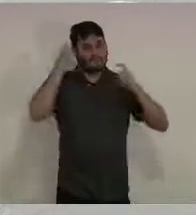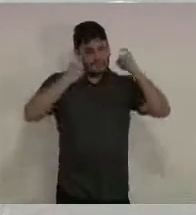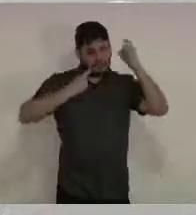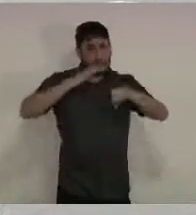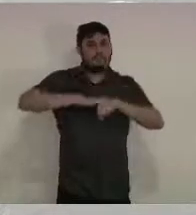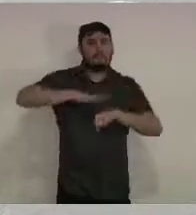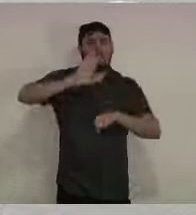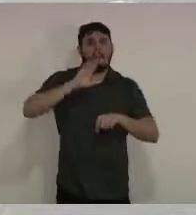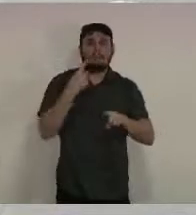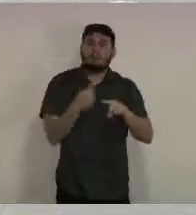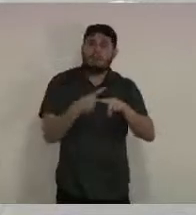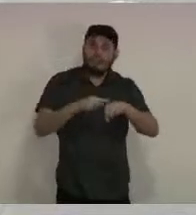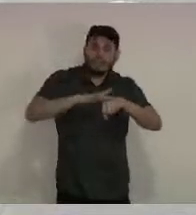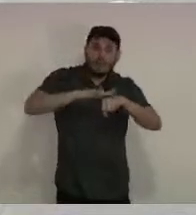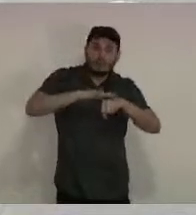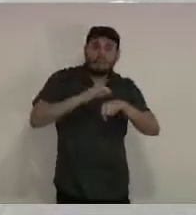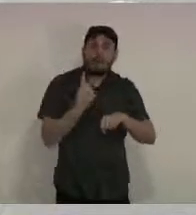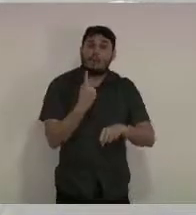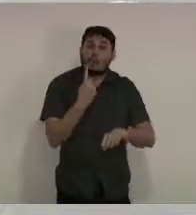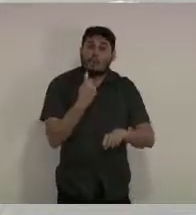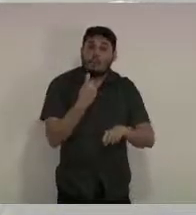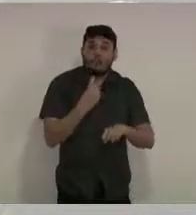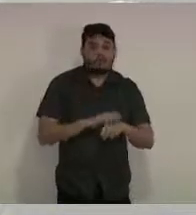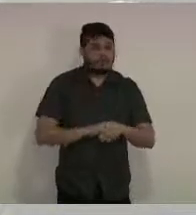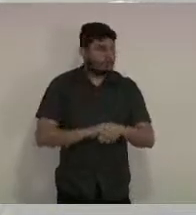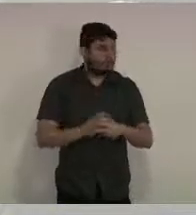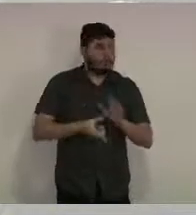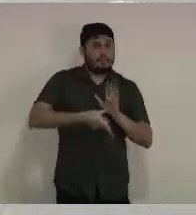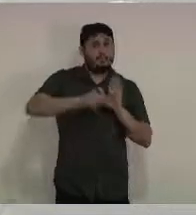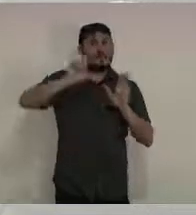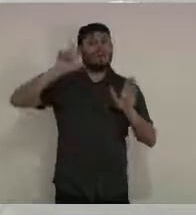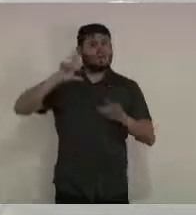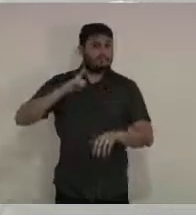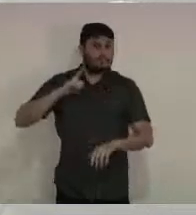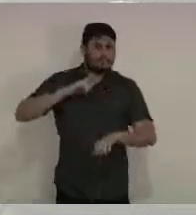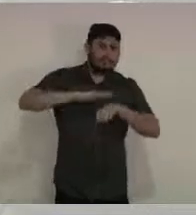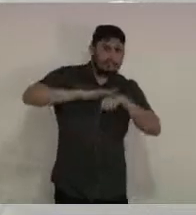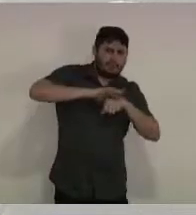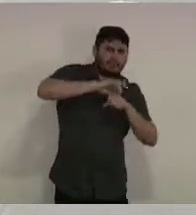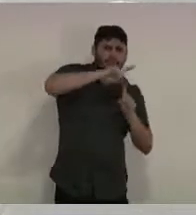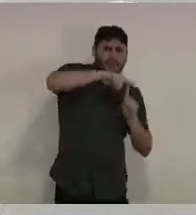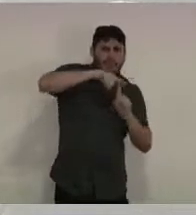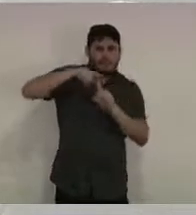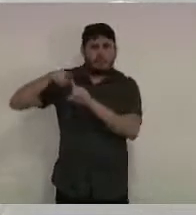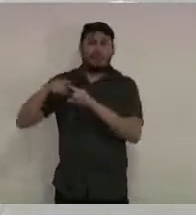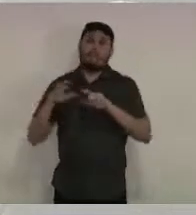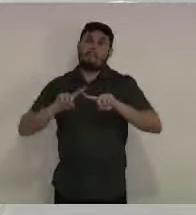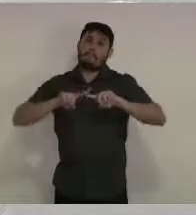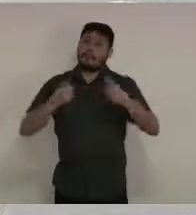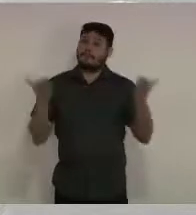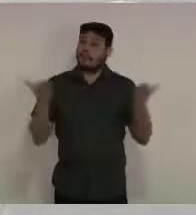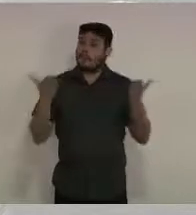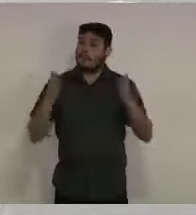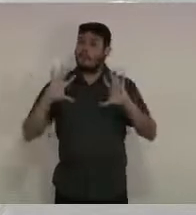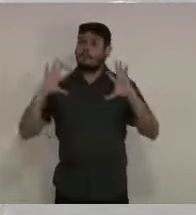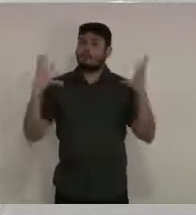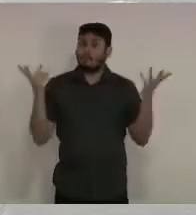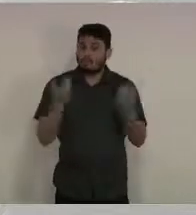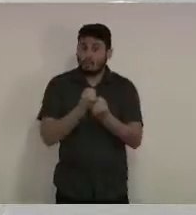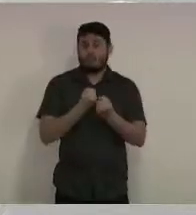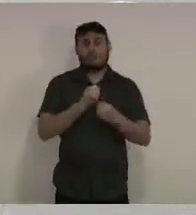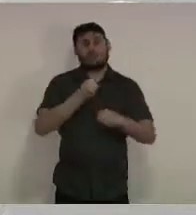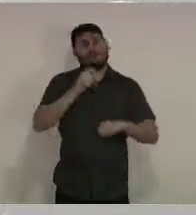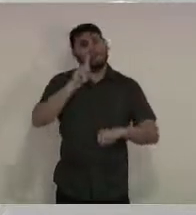óbito por uma única patologia, onde nós tínhamos 6,25 de todas as causas. E, dentre elas, as causas de